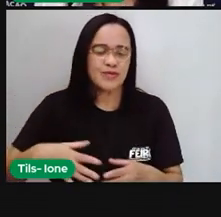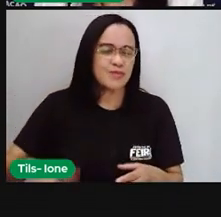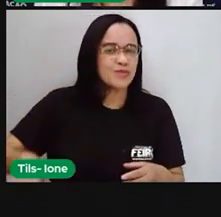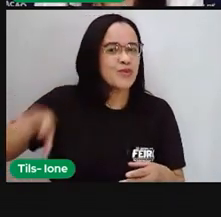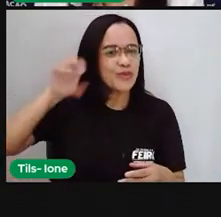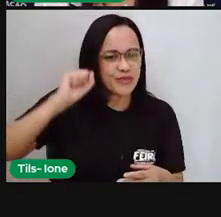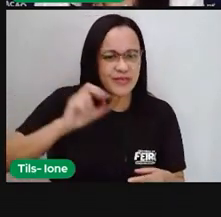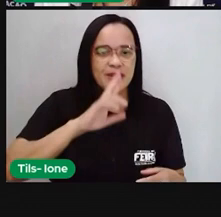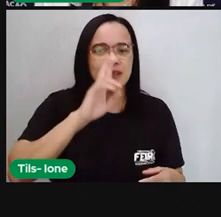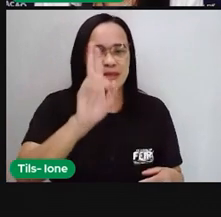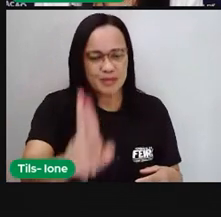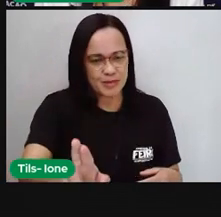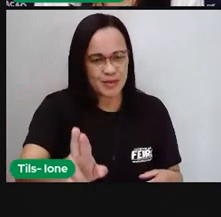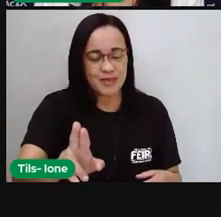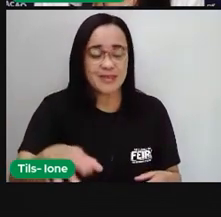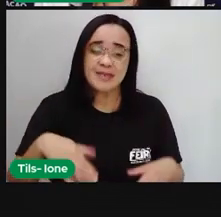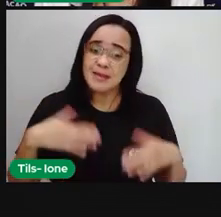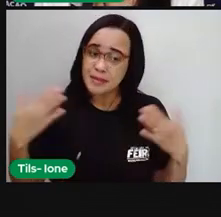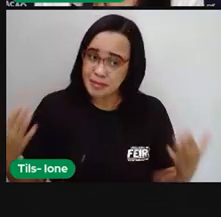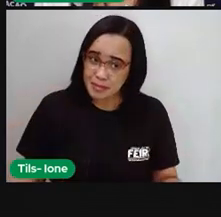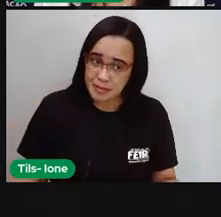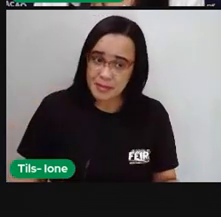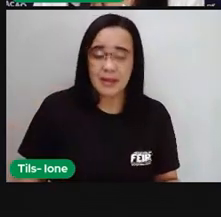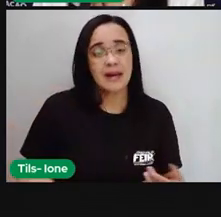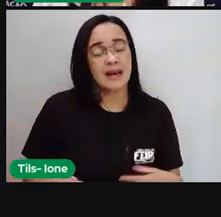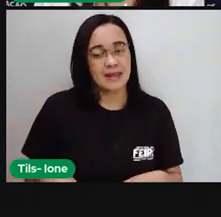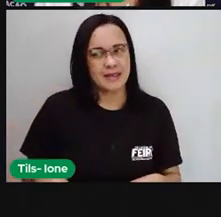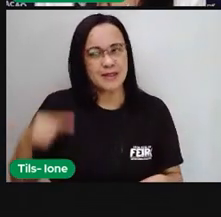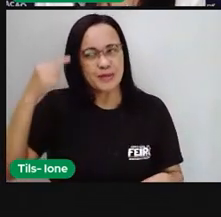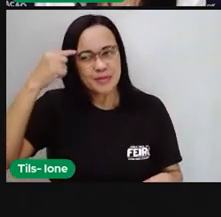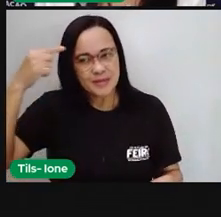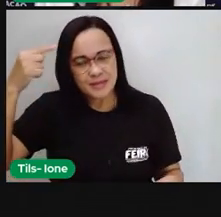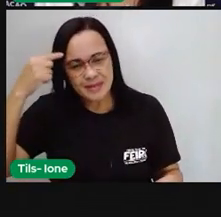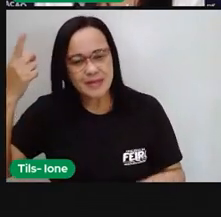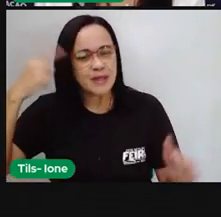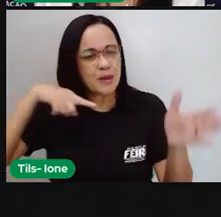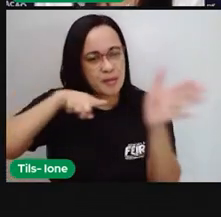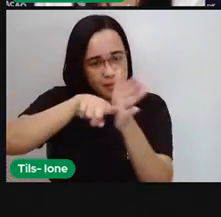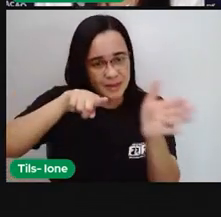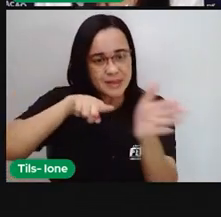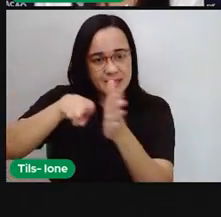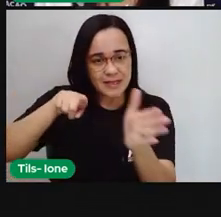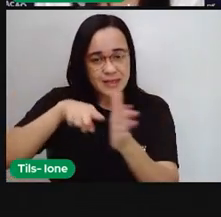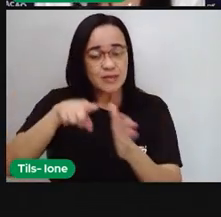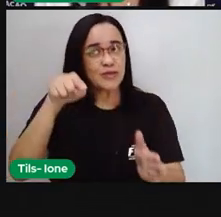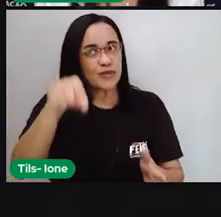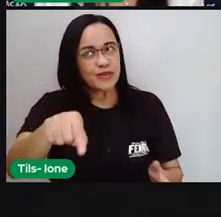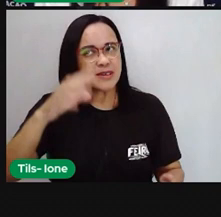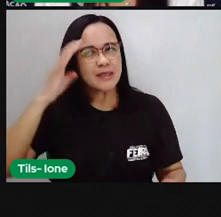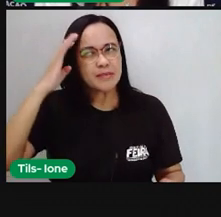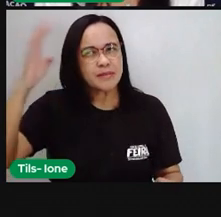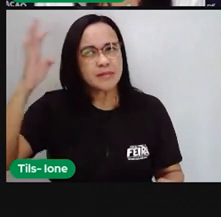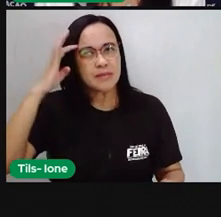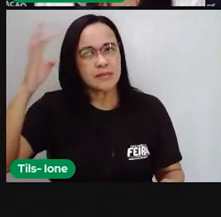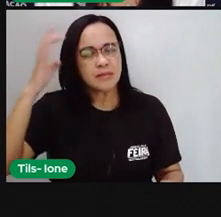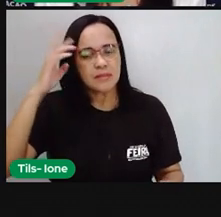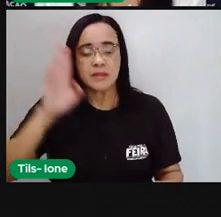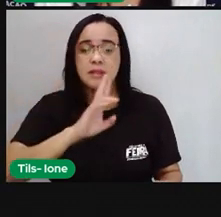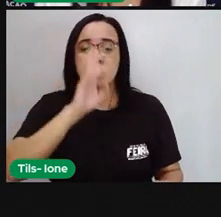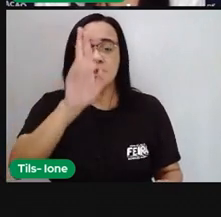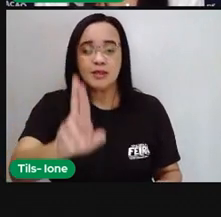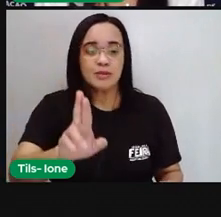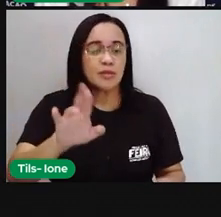voz me dando essa resposta. Mas penso aí que eu faço a pergunta e você pensa na resposta, pode até oralizar.